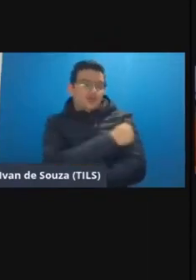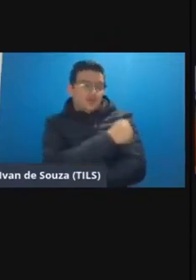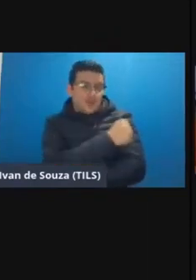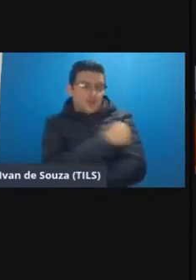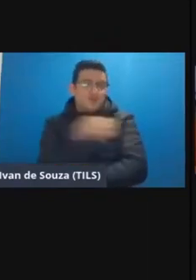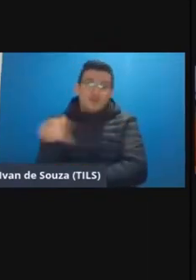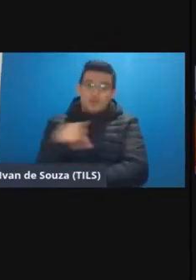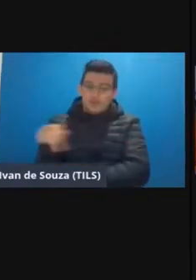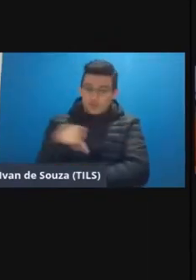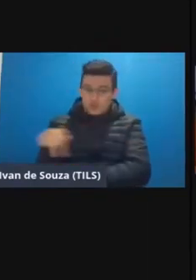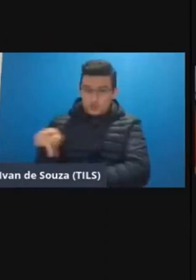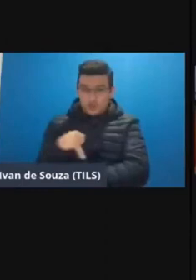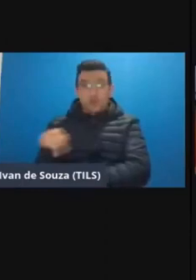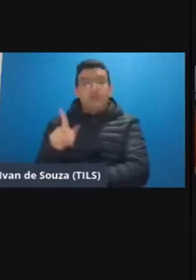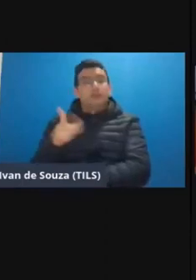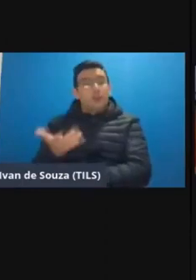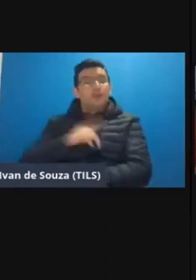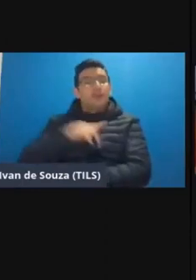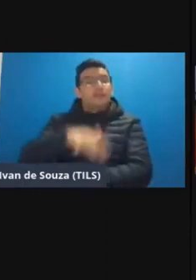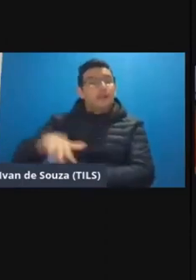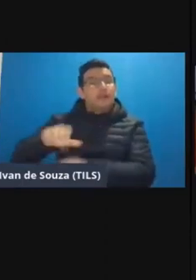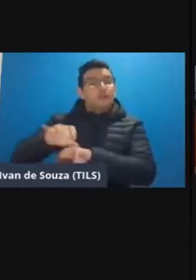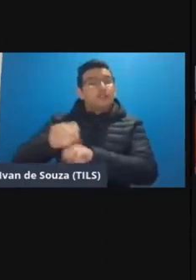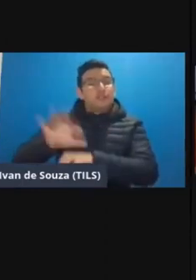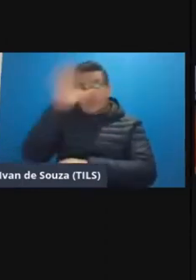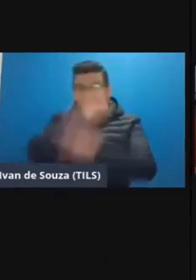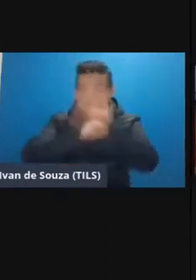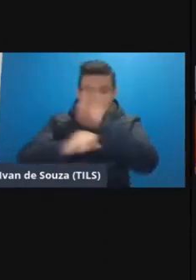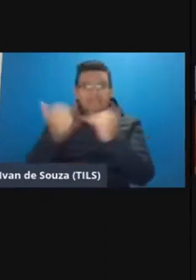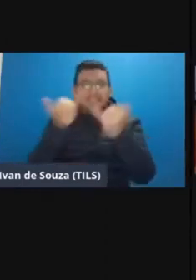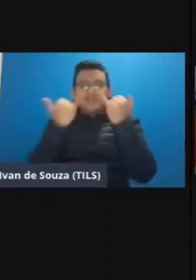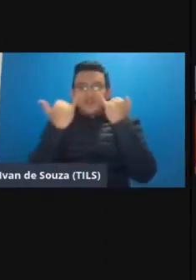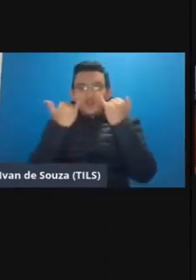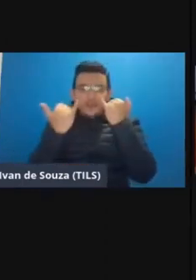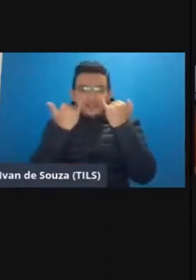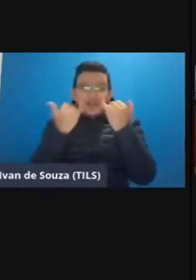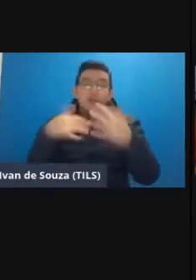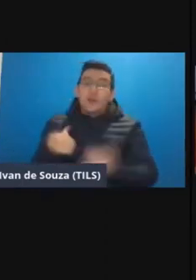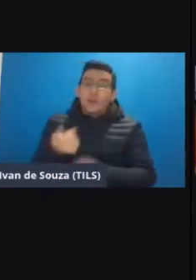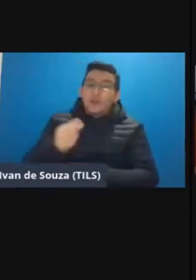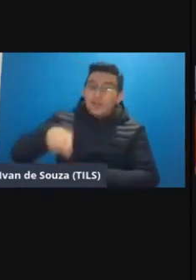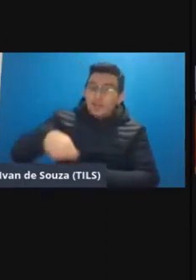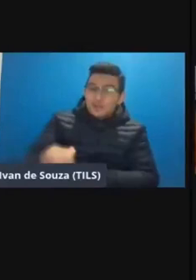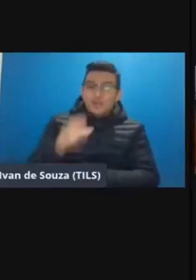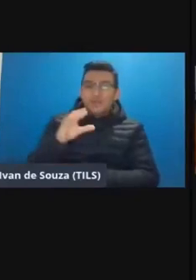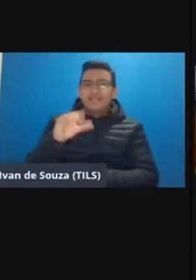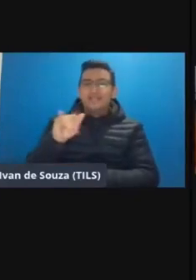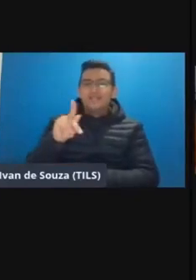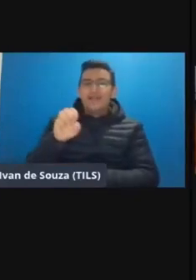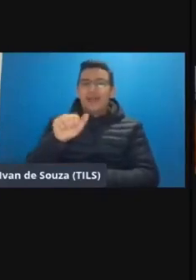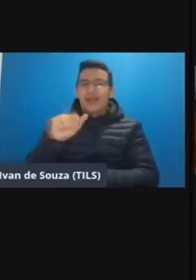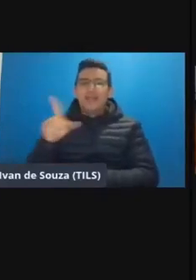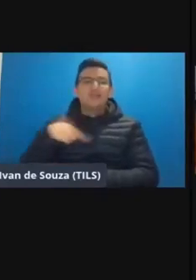nós temos na sessão um espaços de ensino aprendizagem e informação então falando um pouquinho sobre a cpa de sobre